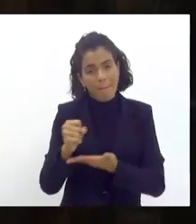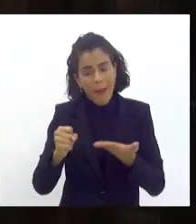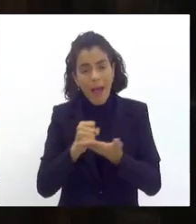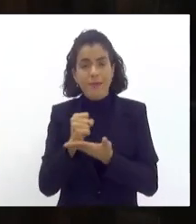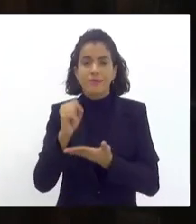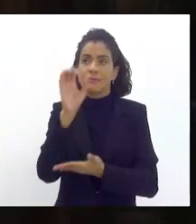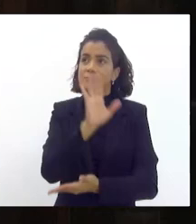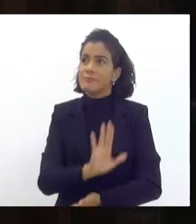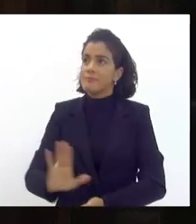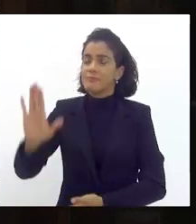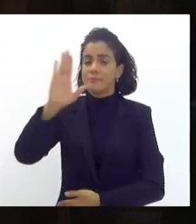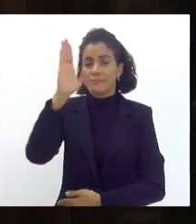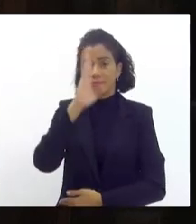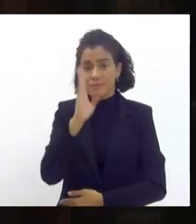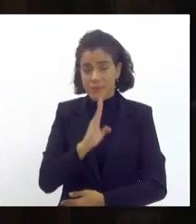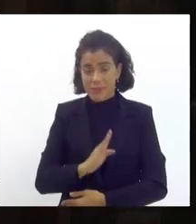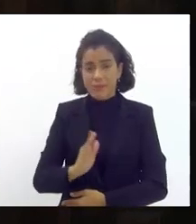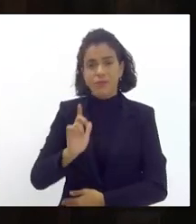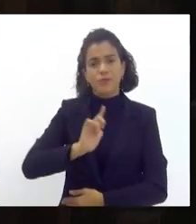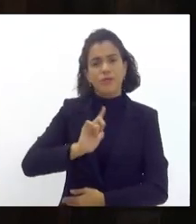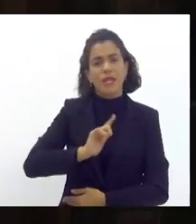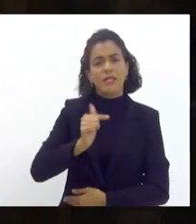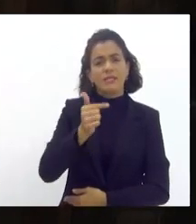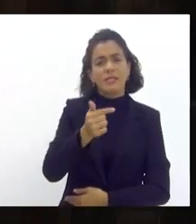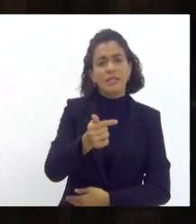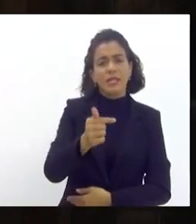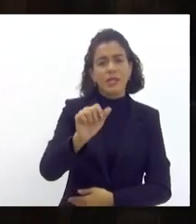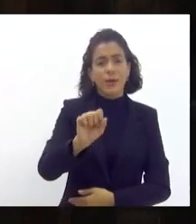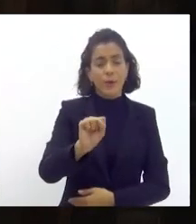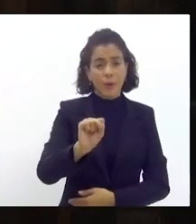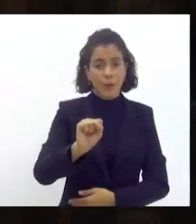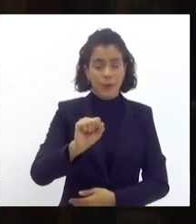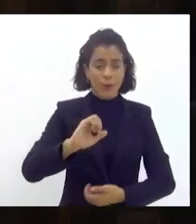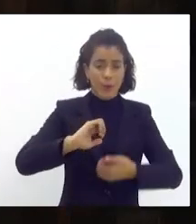do Brasil hoje no Brasil nós temos 78 ligas